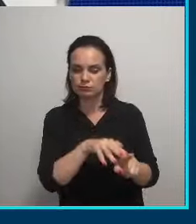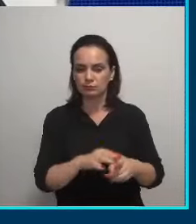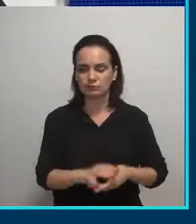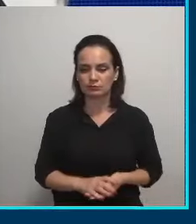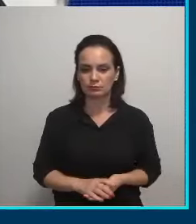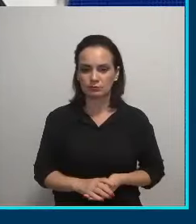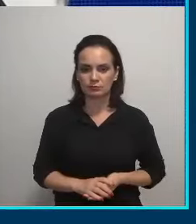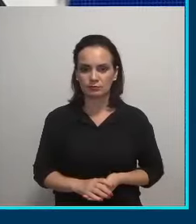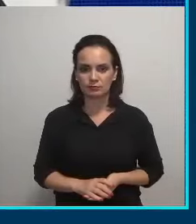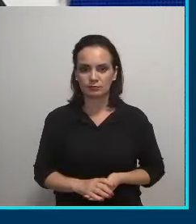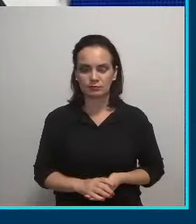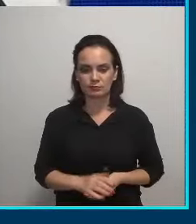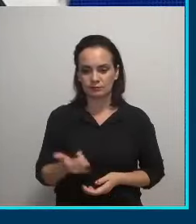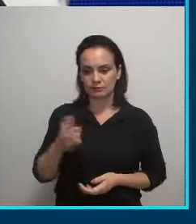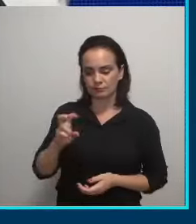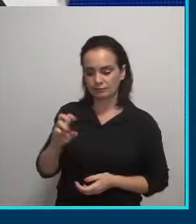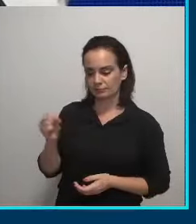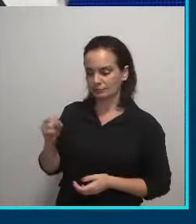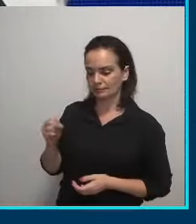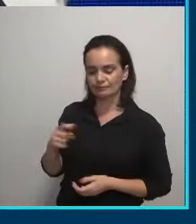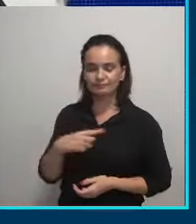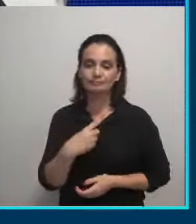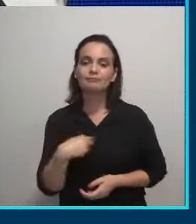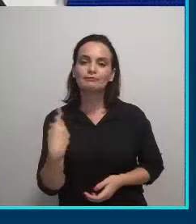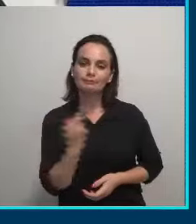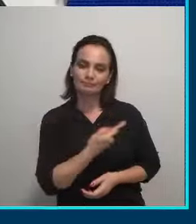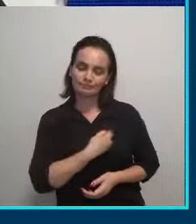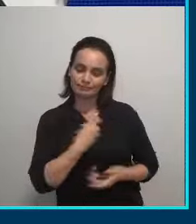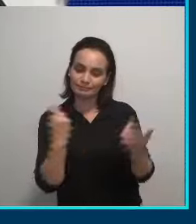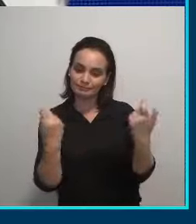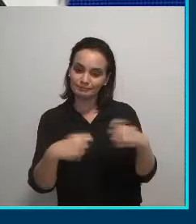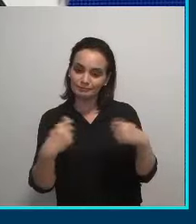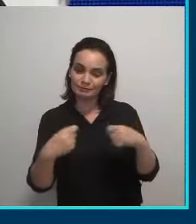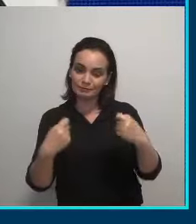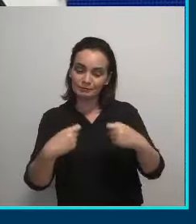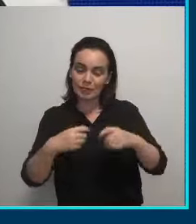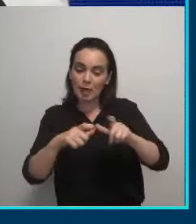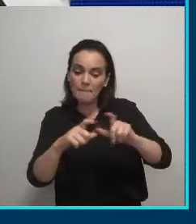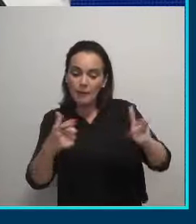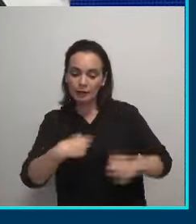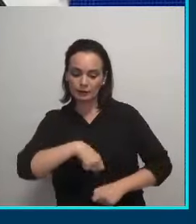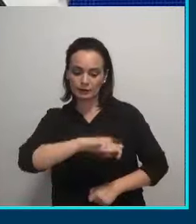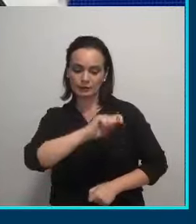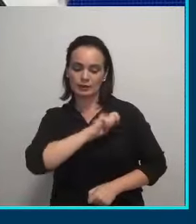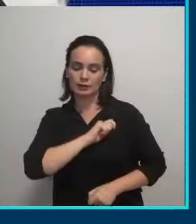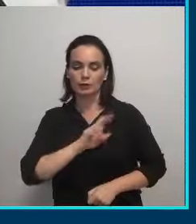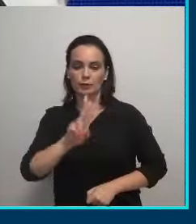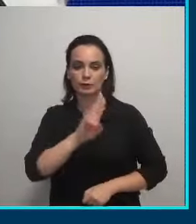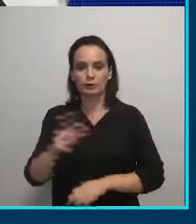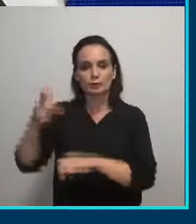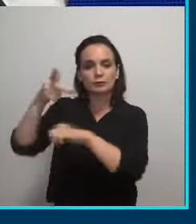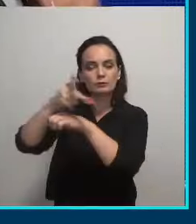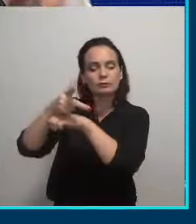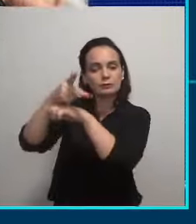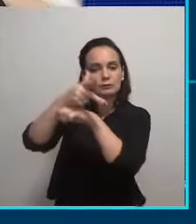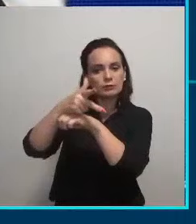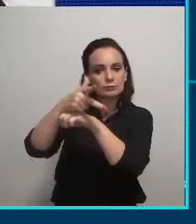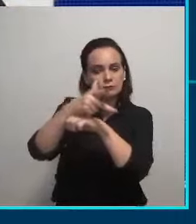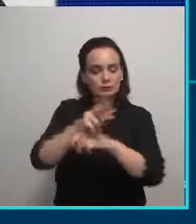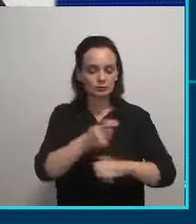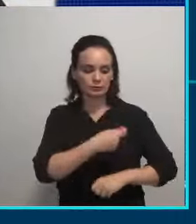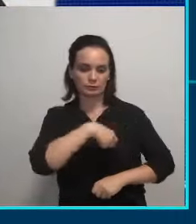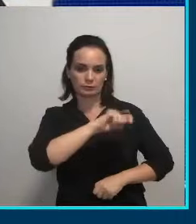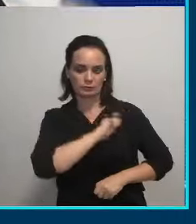15 segundos finais, candidato. Nós precisamos ampliar a fiscalização e será com câmera, será com o fiscal